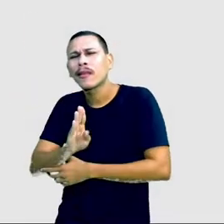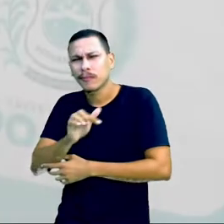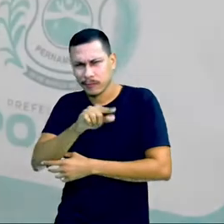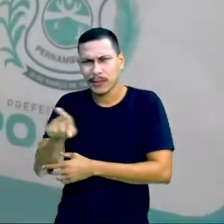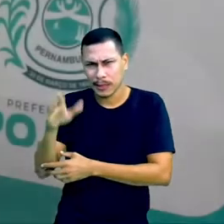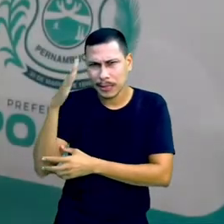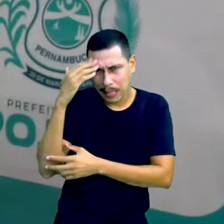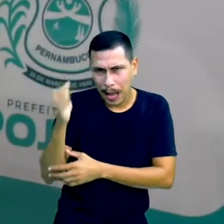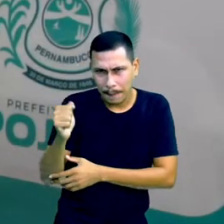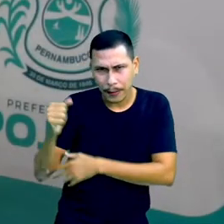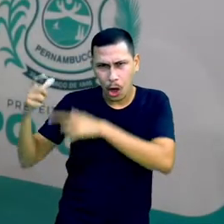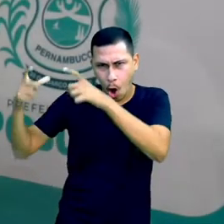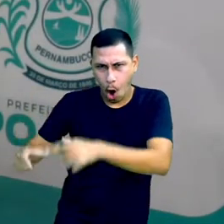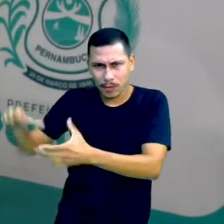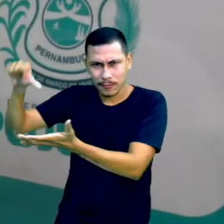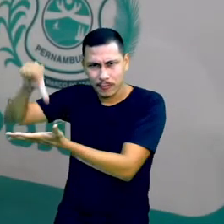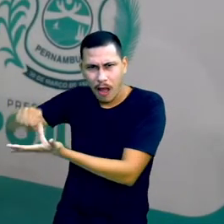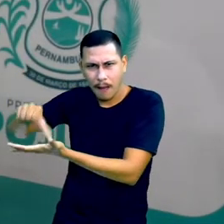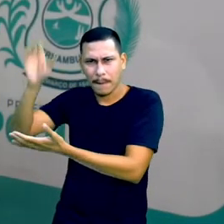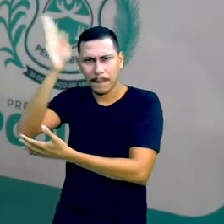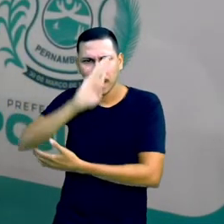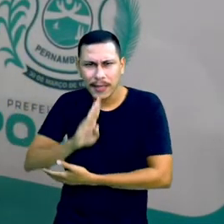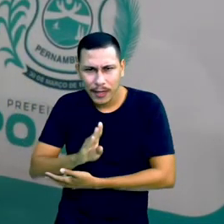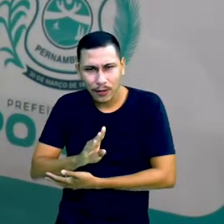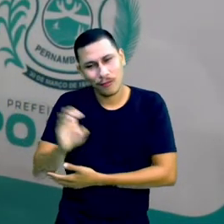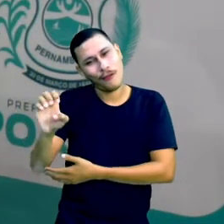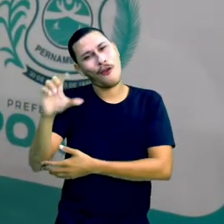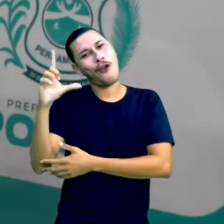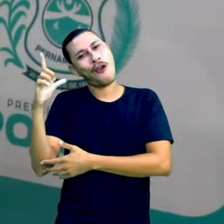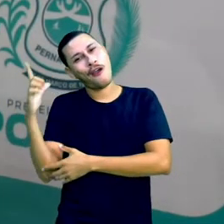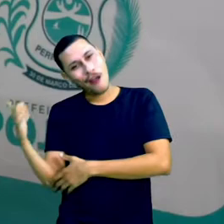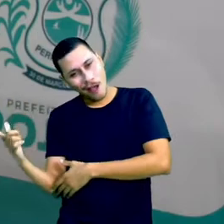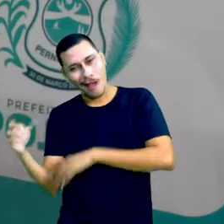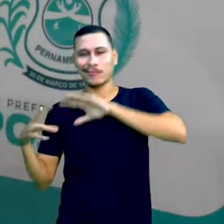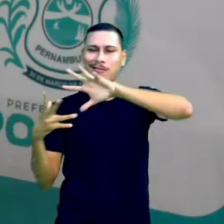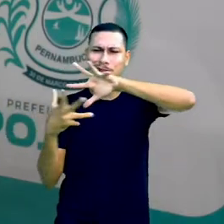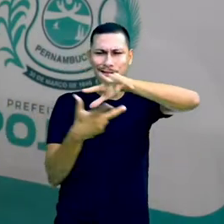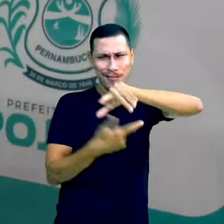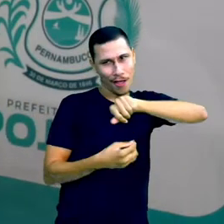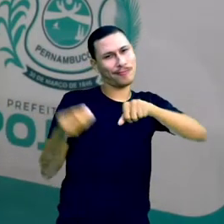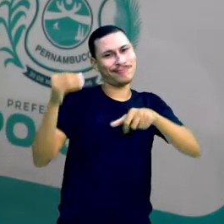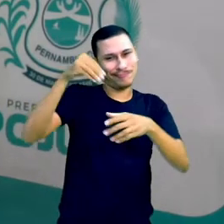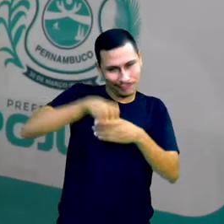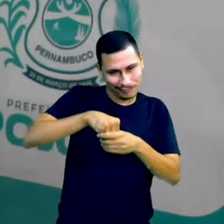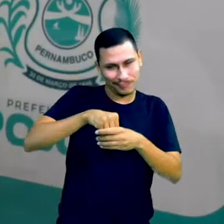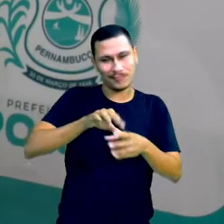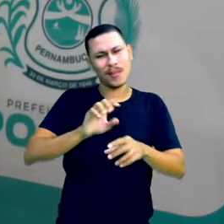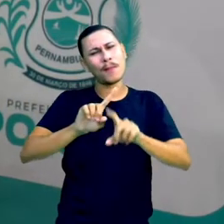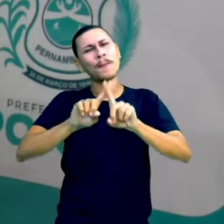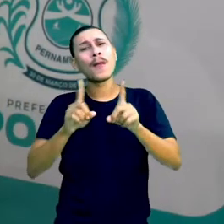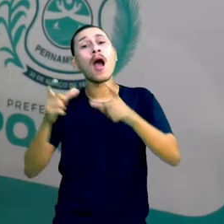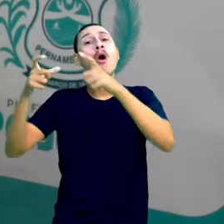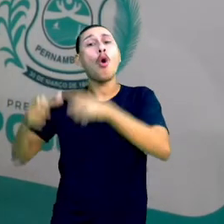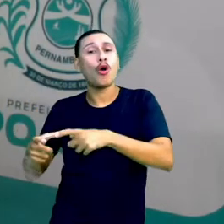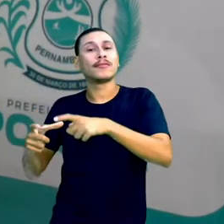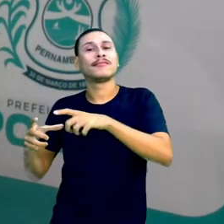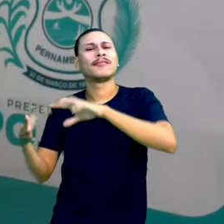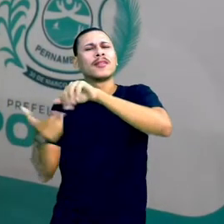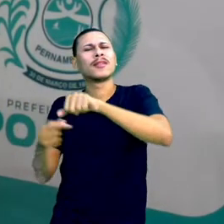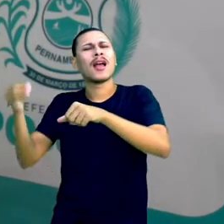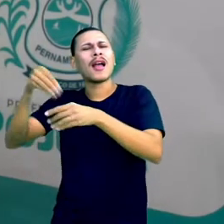Você sabe onde o Brasil está localizado? Claro que é no planeta Terra, certo? Mas, em que parte do planeta?